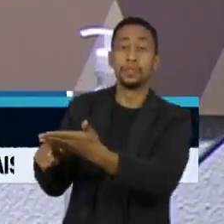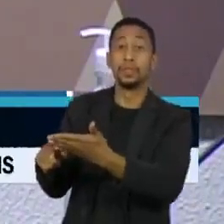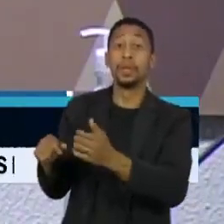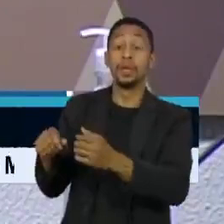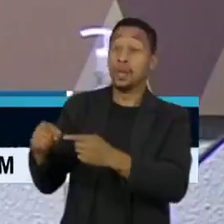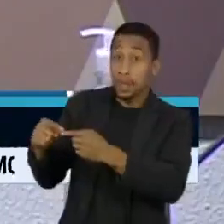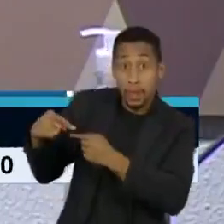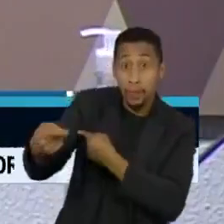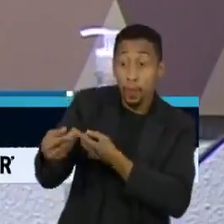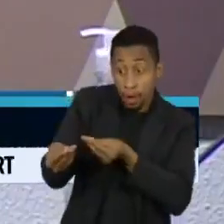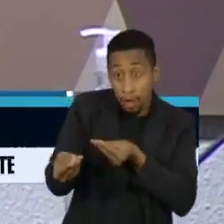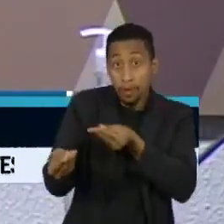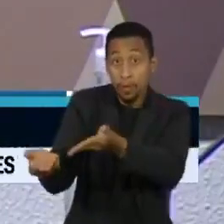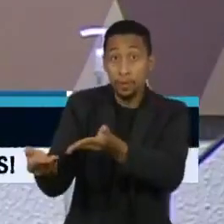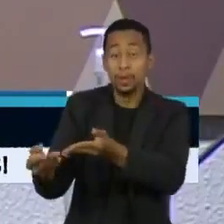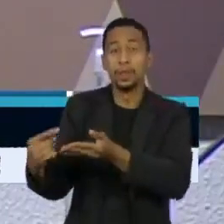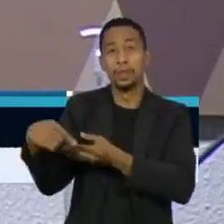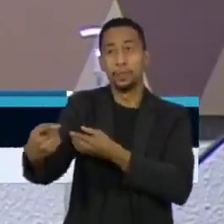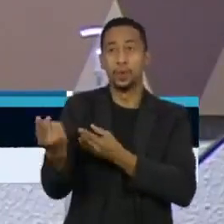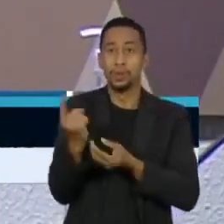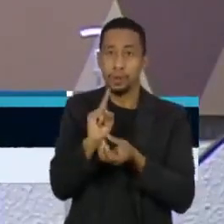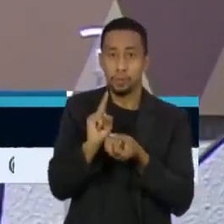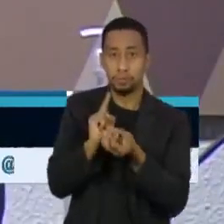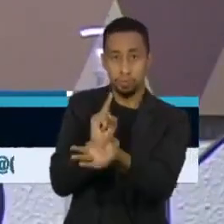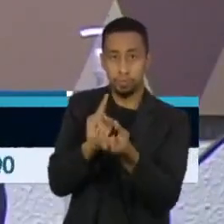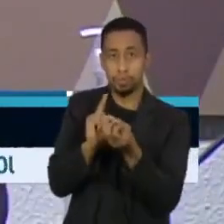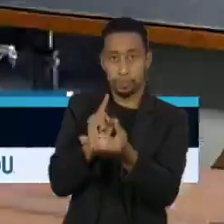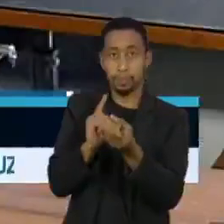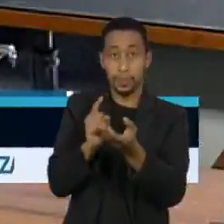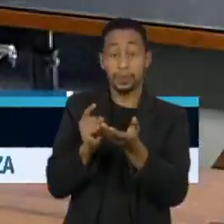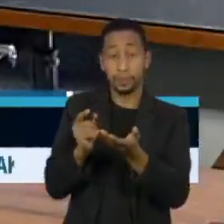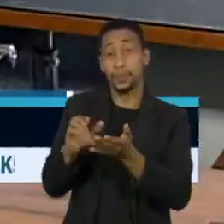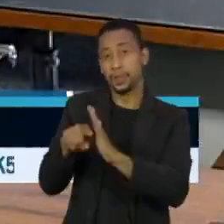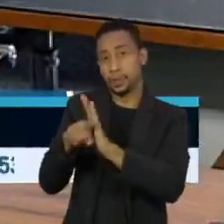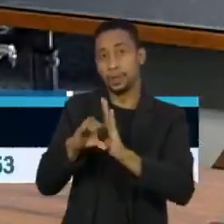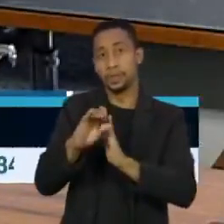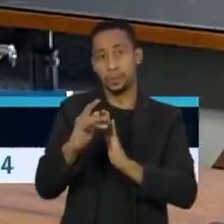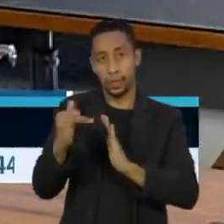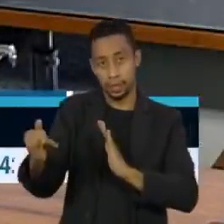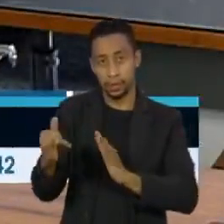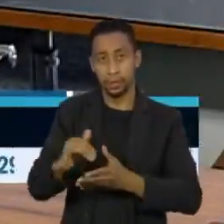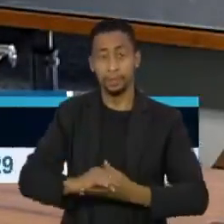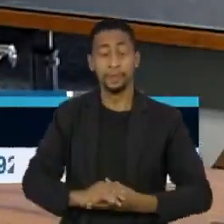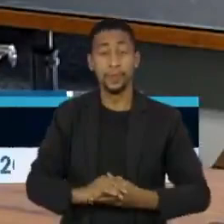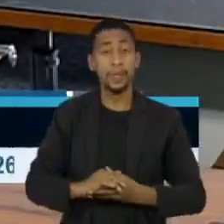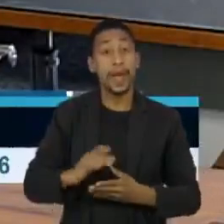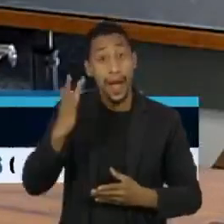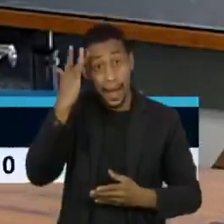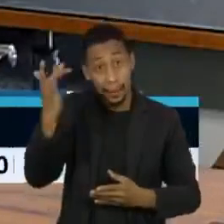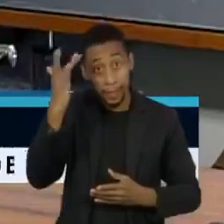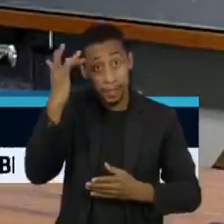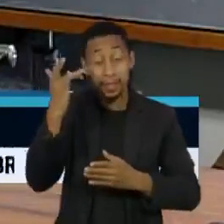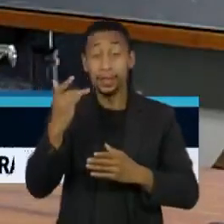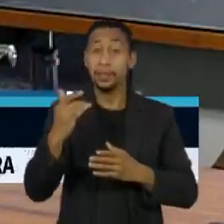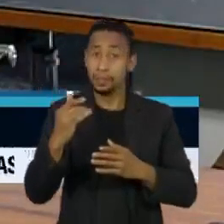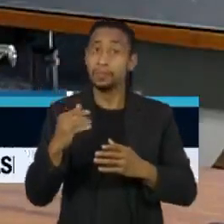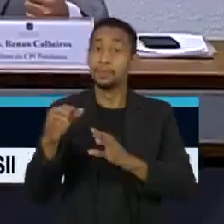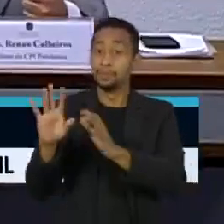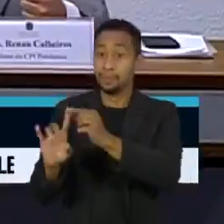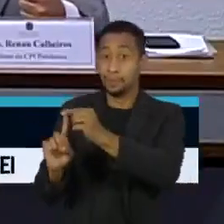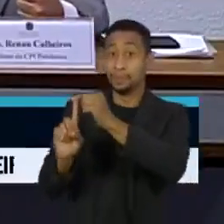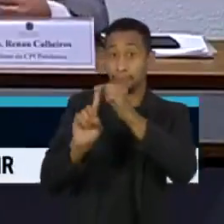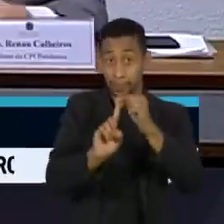seja devolvida após a prestação do seu depoente perante essa comissão. Para amanhã, a CPI deve divulgar uma lista com